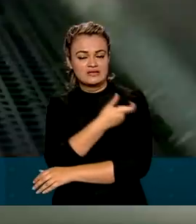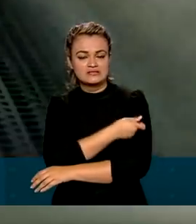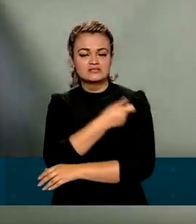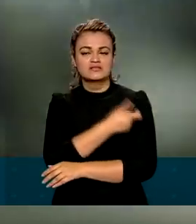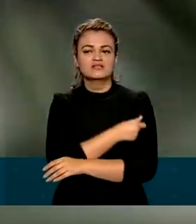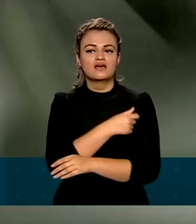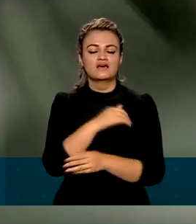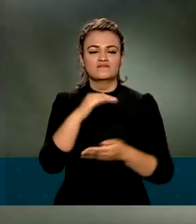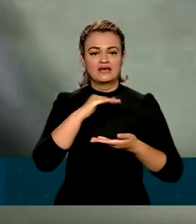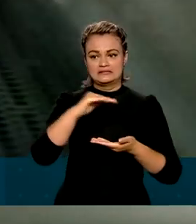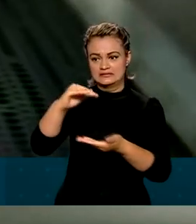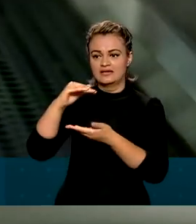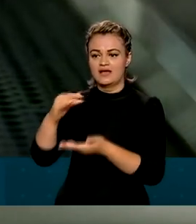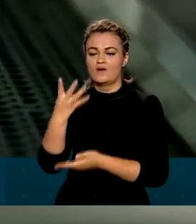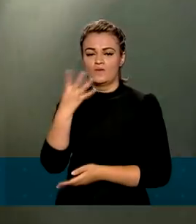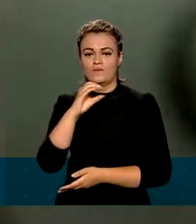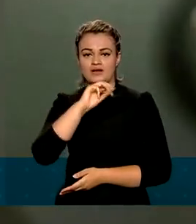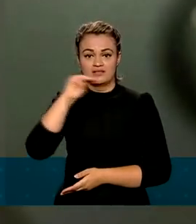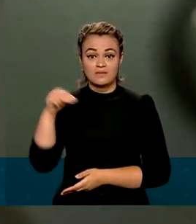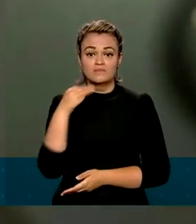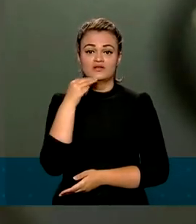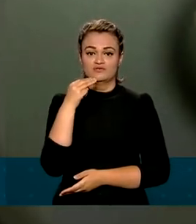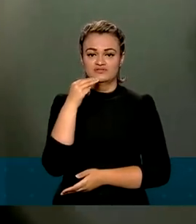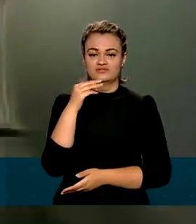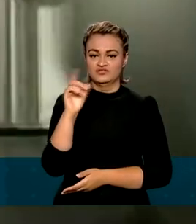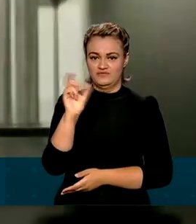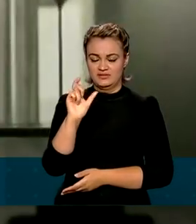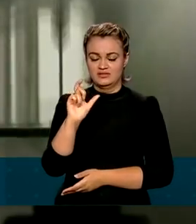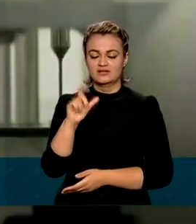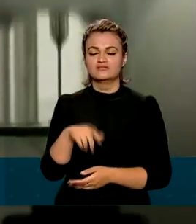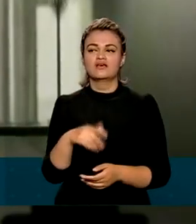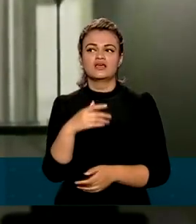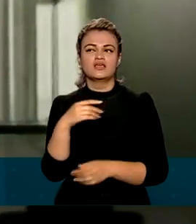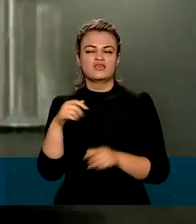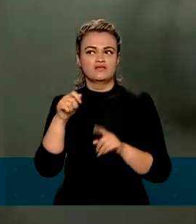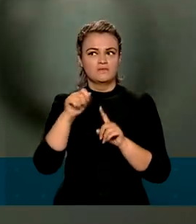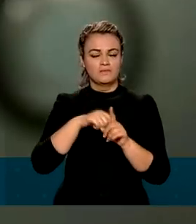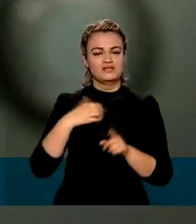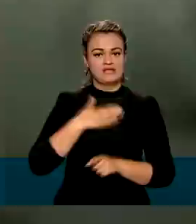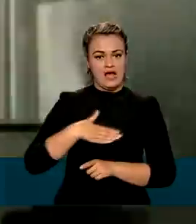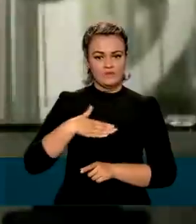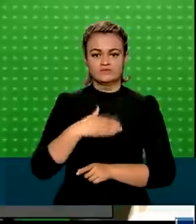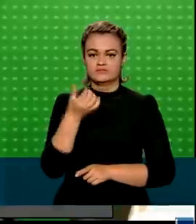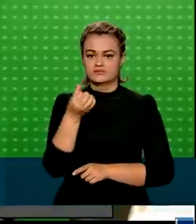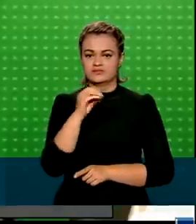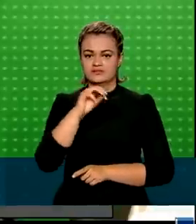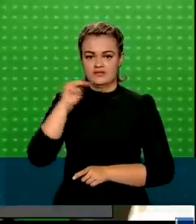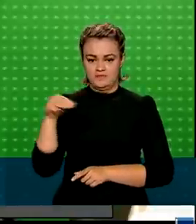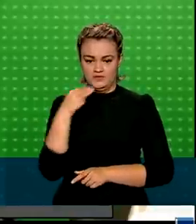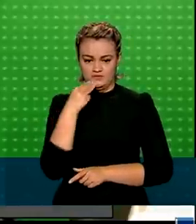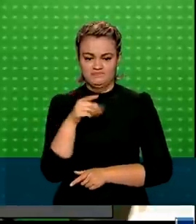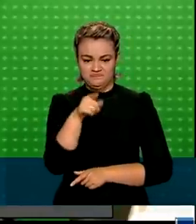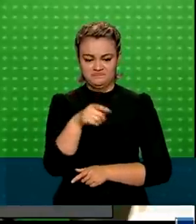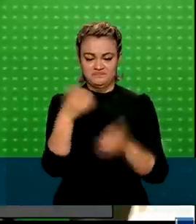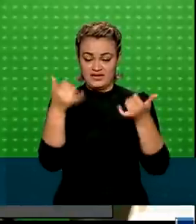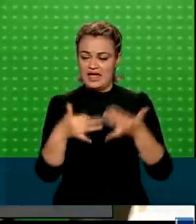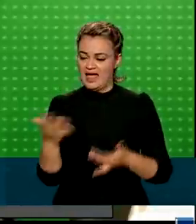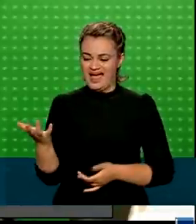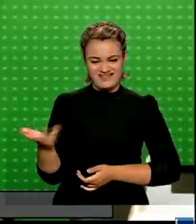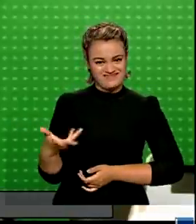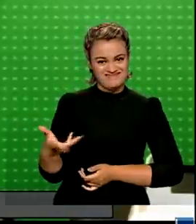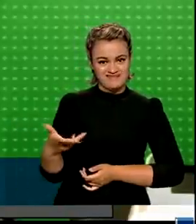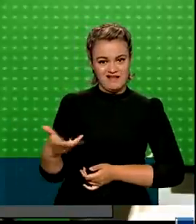vai entregar 40 milhões de doses. Em agosto, outras 60 milhões. Acelerar a campanha de